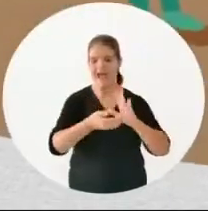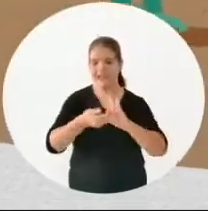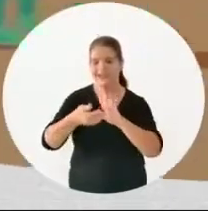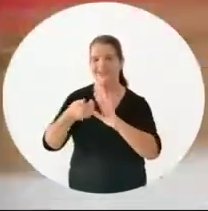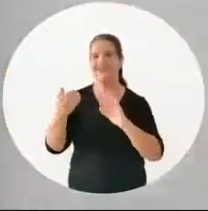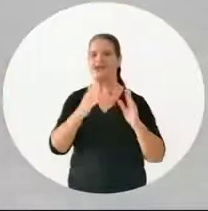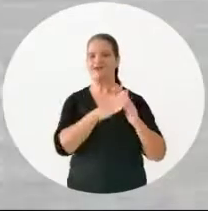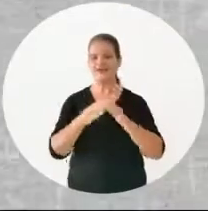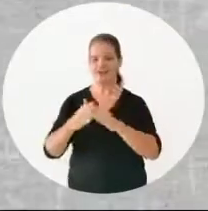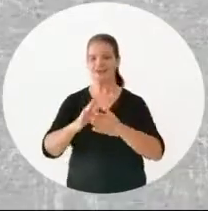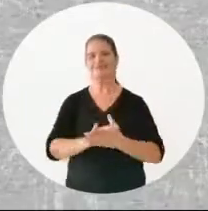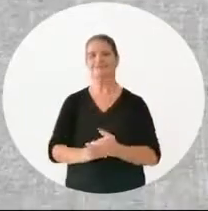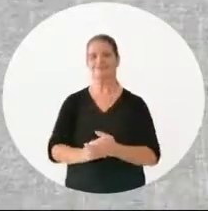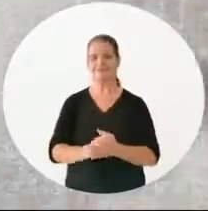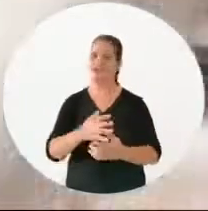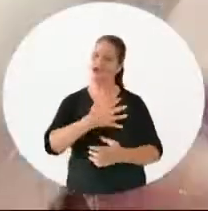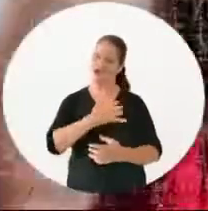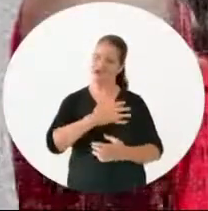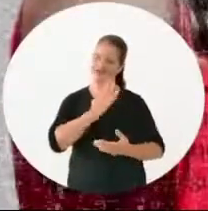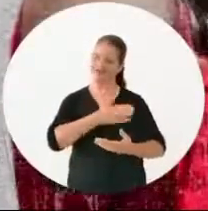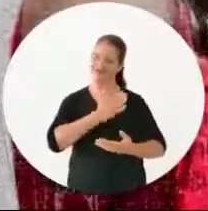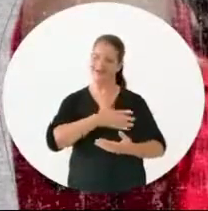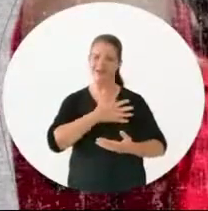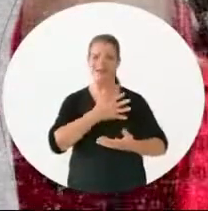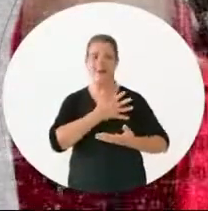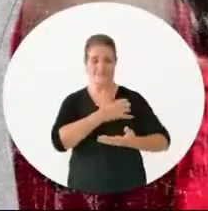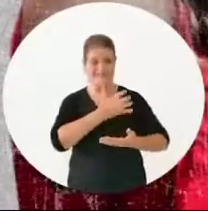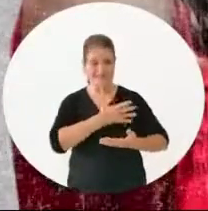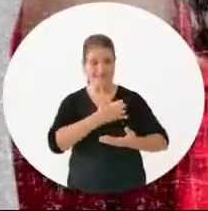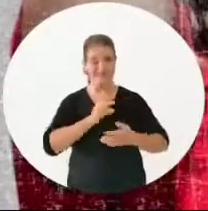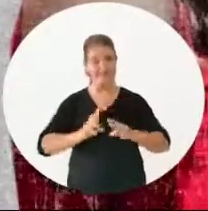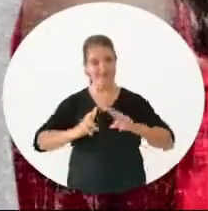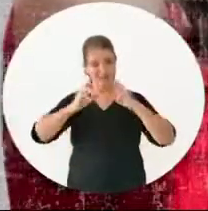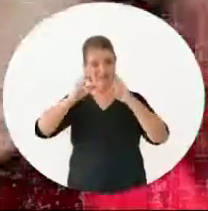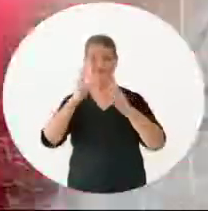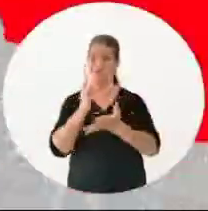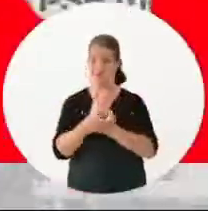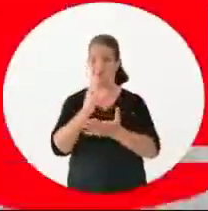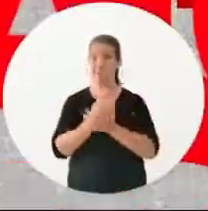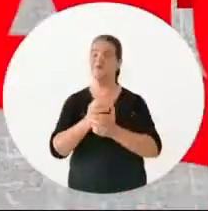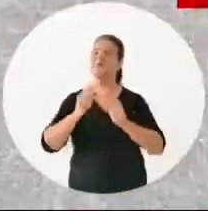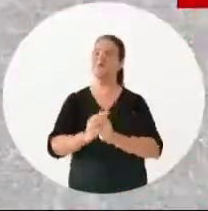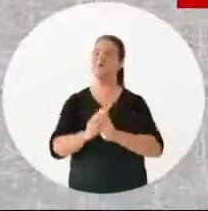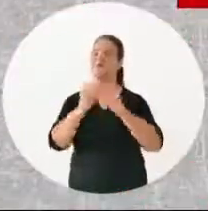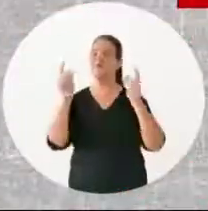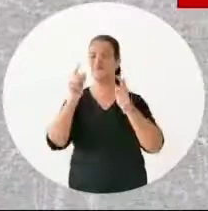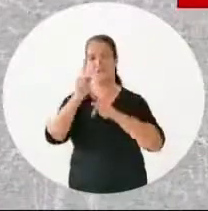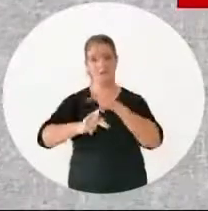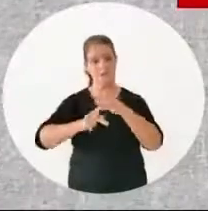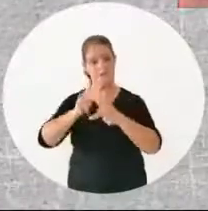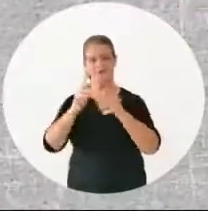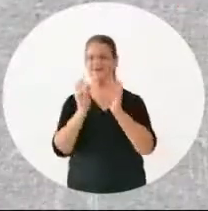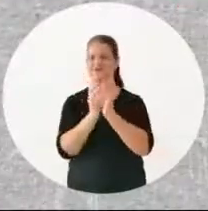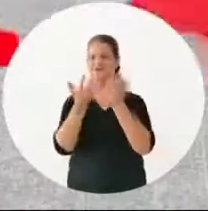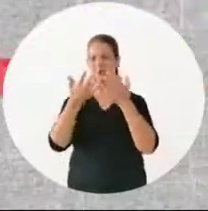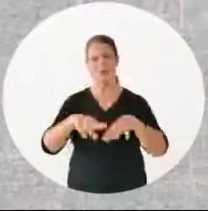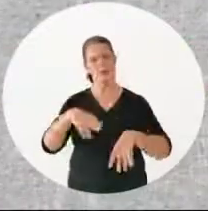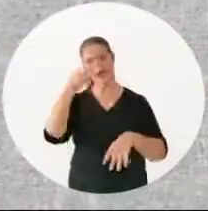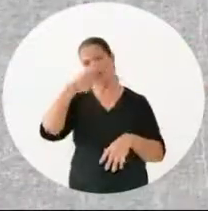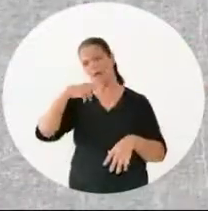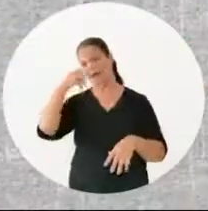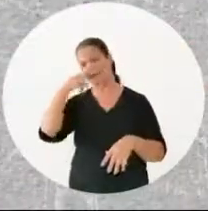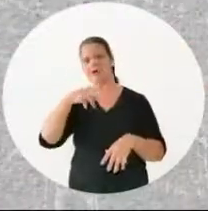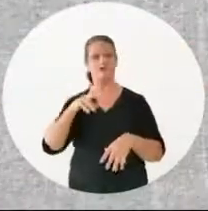palafitas Bate coração Bate que a esperança continua maior que nunca E o povo do Recife não quer mais do mesmo